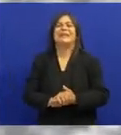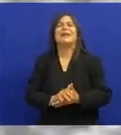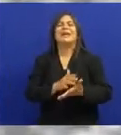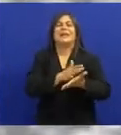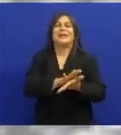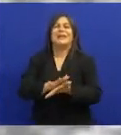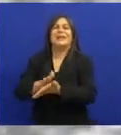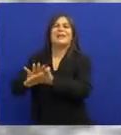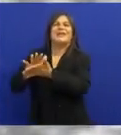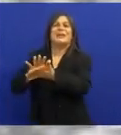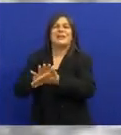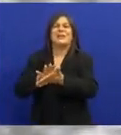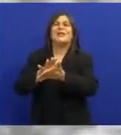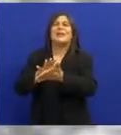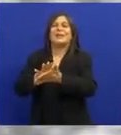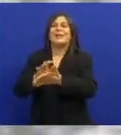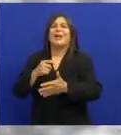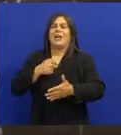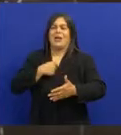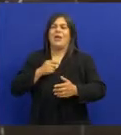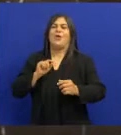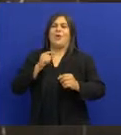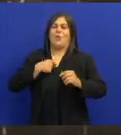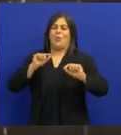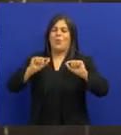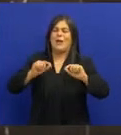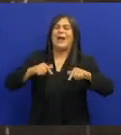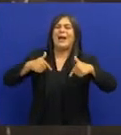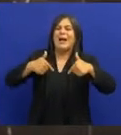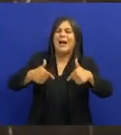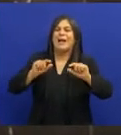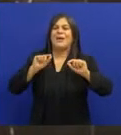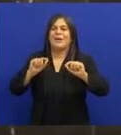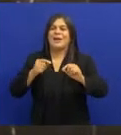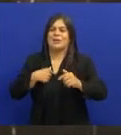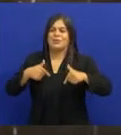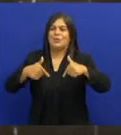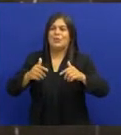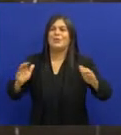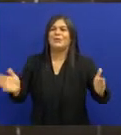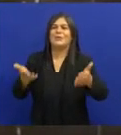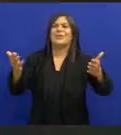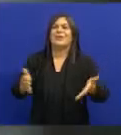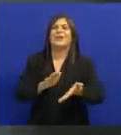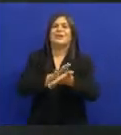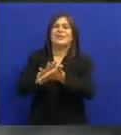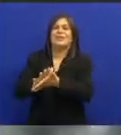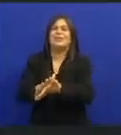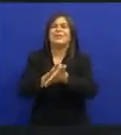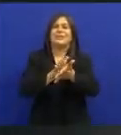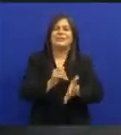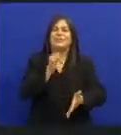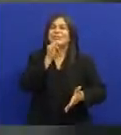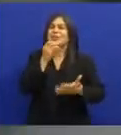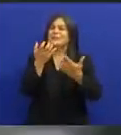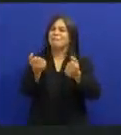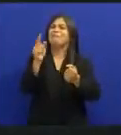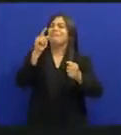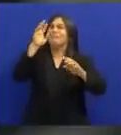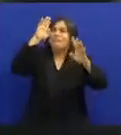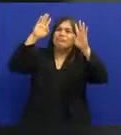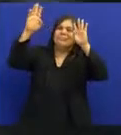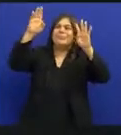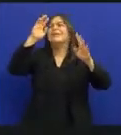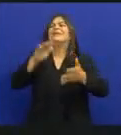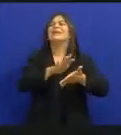imagem meu No tronco do Juremar Foi um sinar Tão triste Morena Fiquei